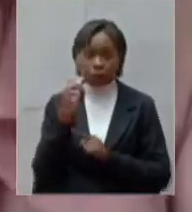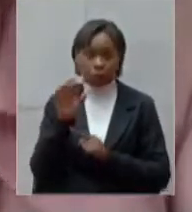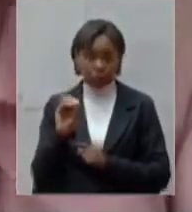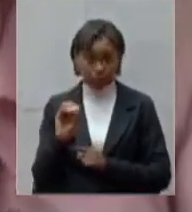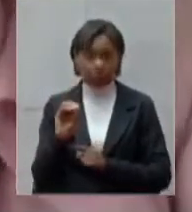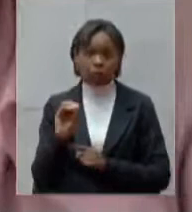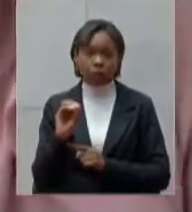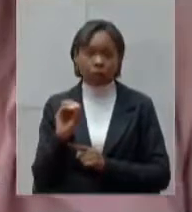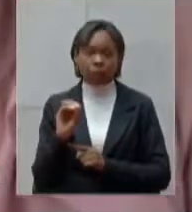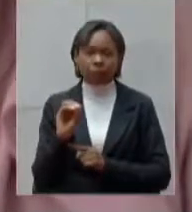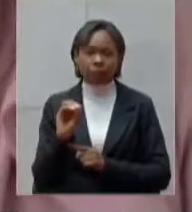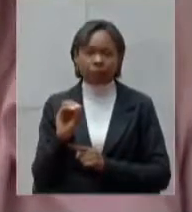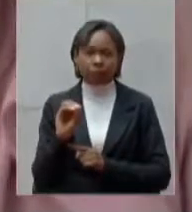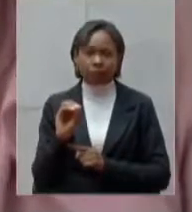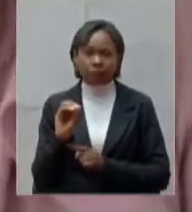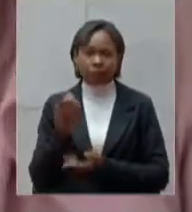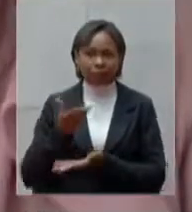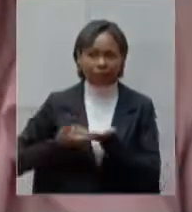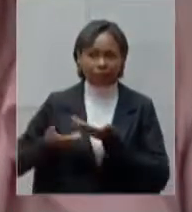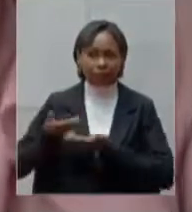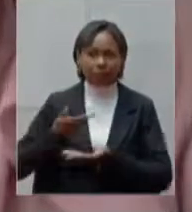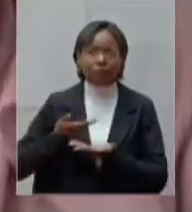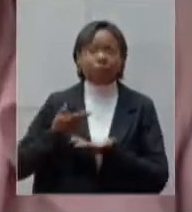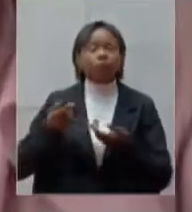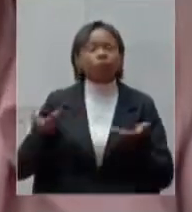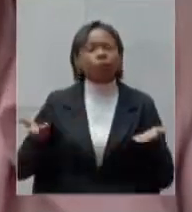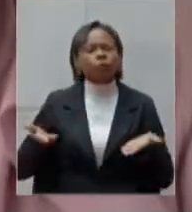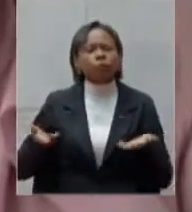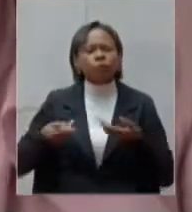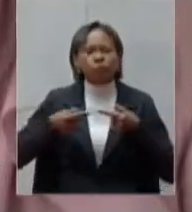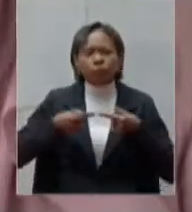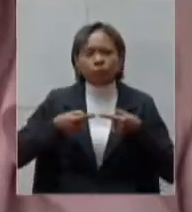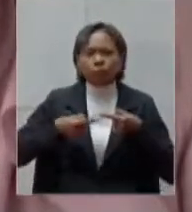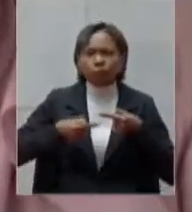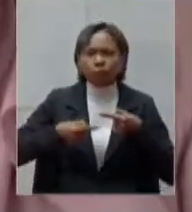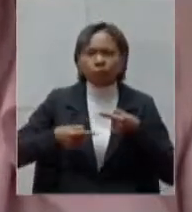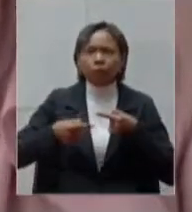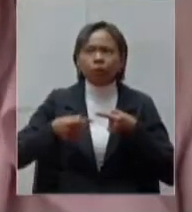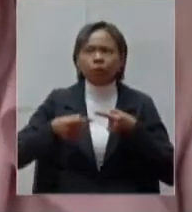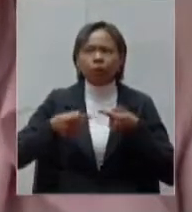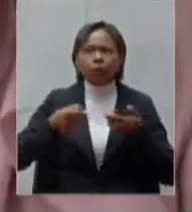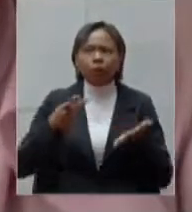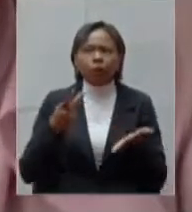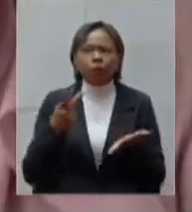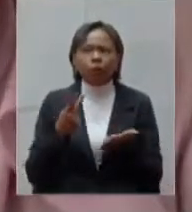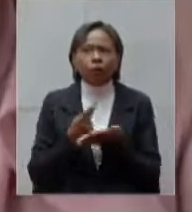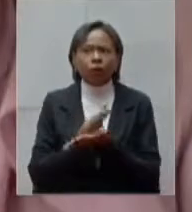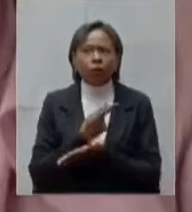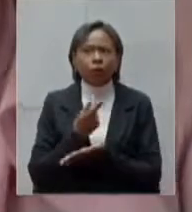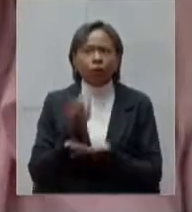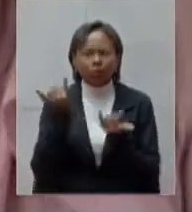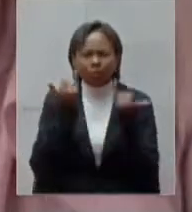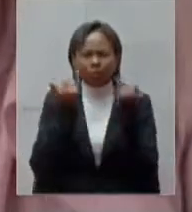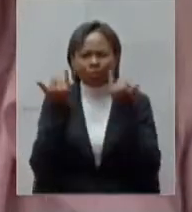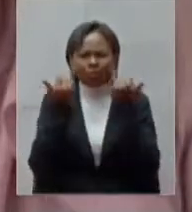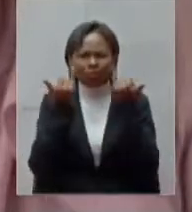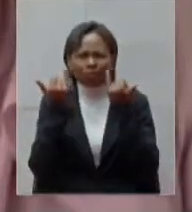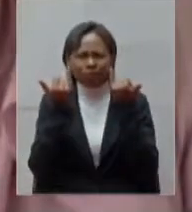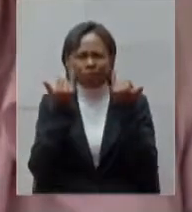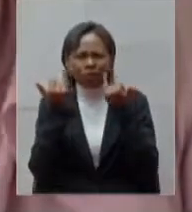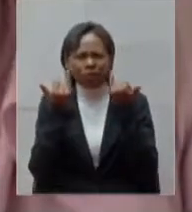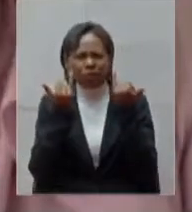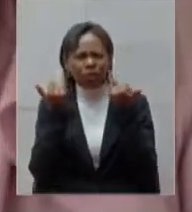e tive esta semana a infelicidade da notícia de ter um dos